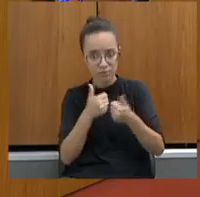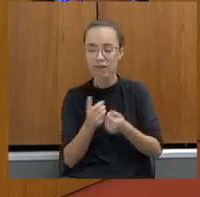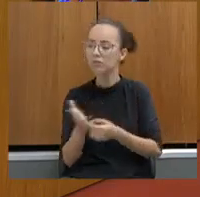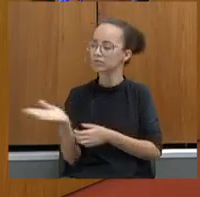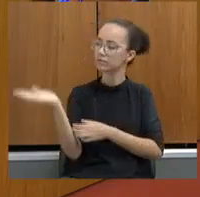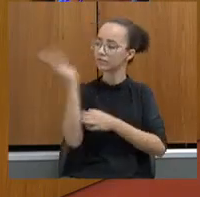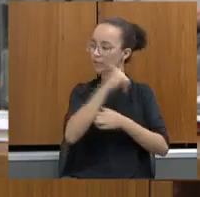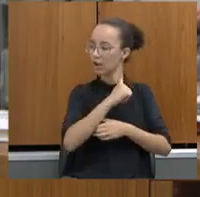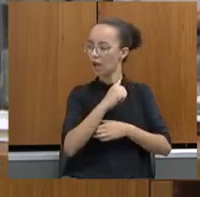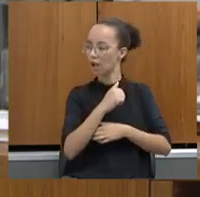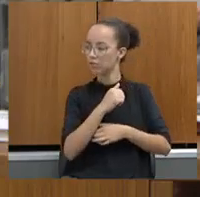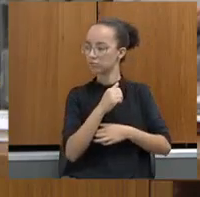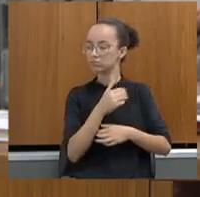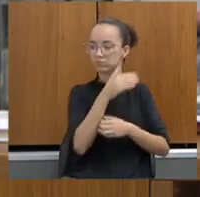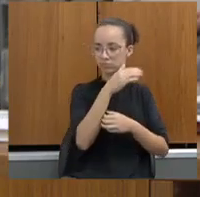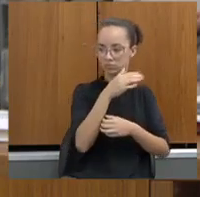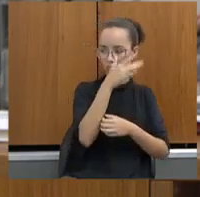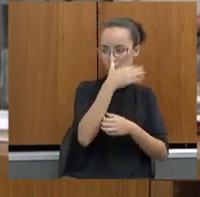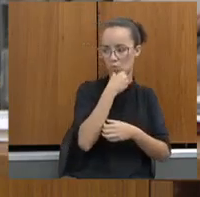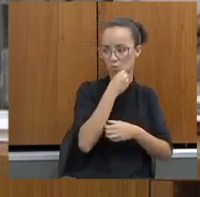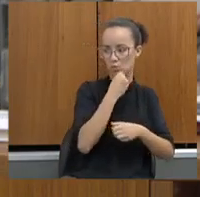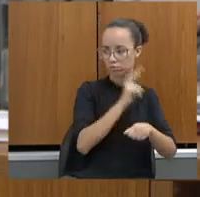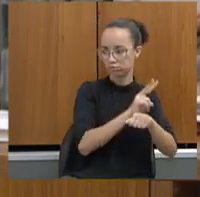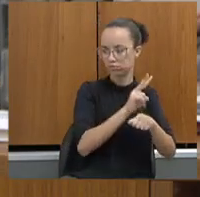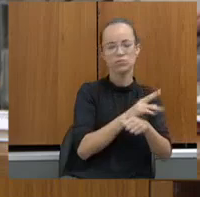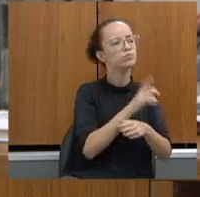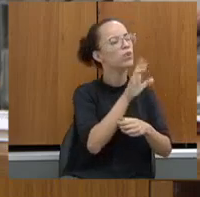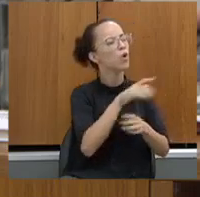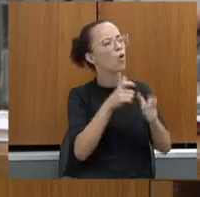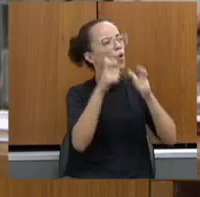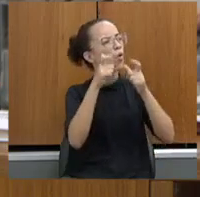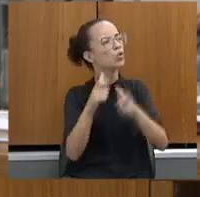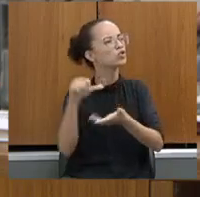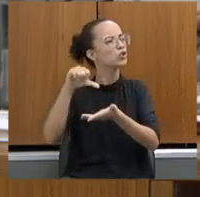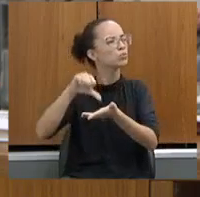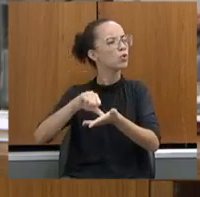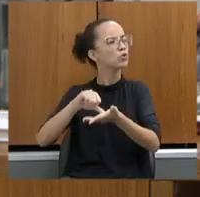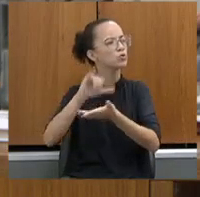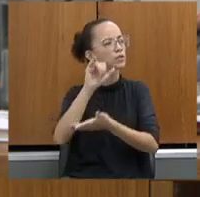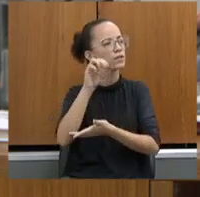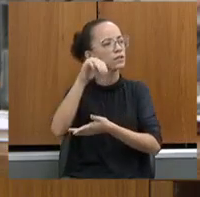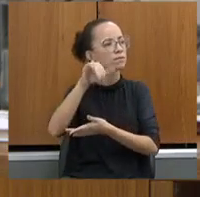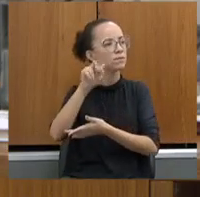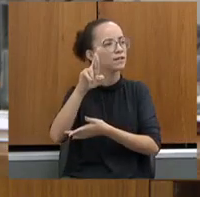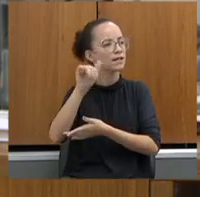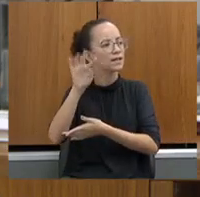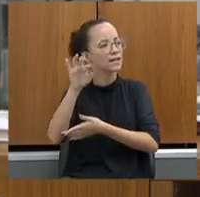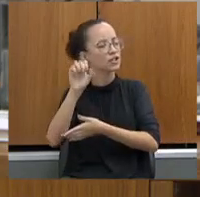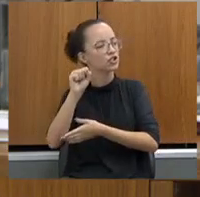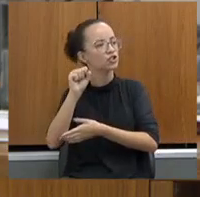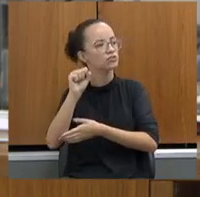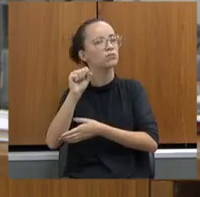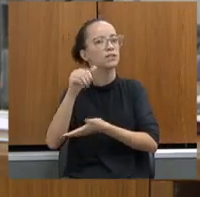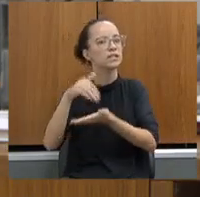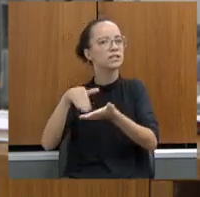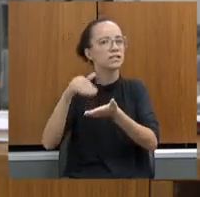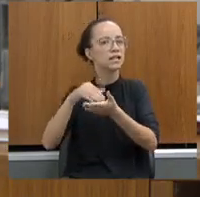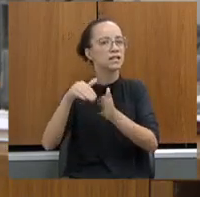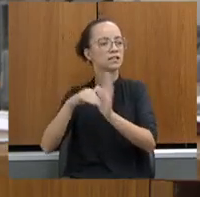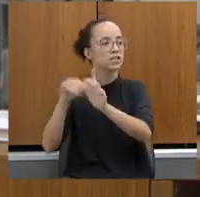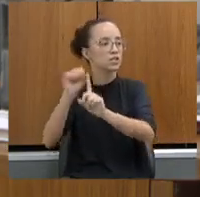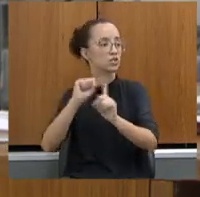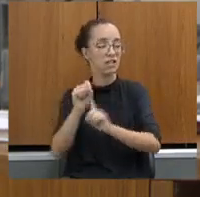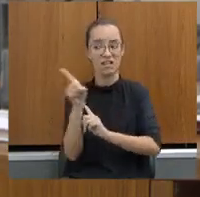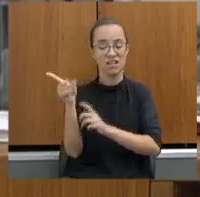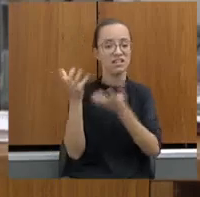no segurança. Aí eu perguntei, onde é o posto do migrante aqui? Não, não tem isso aqui não, Secretaria da Assistência Social, lá no centro. O cara queria